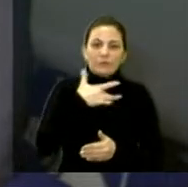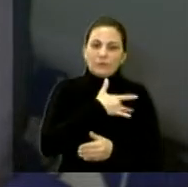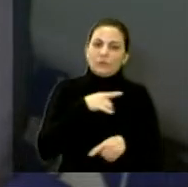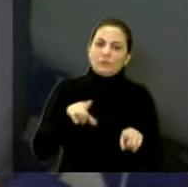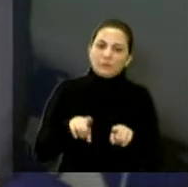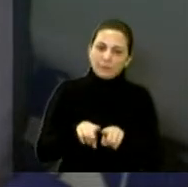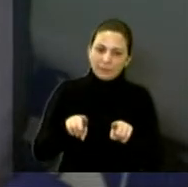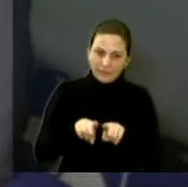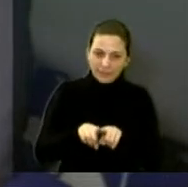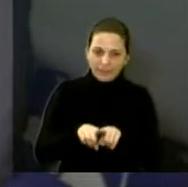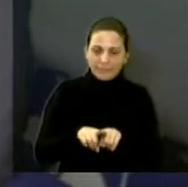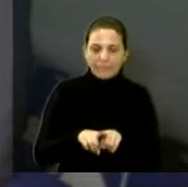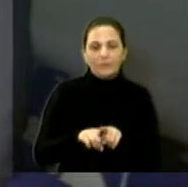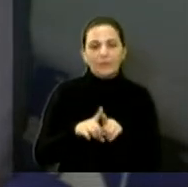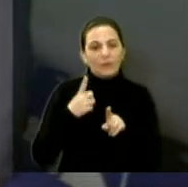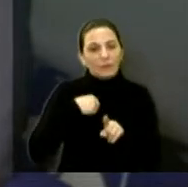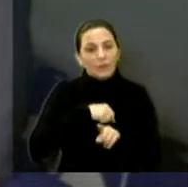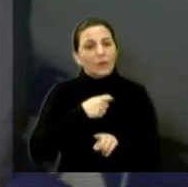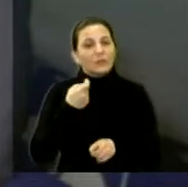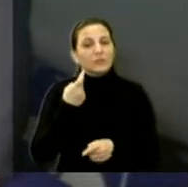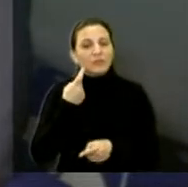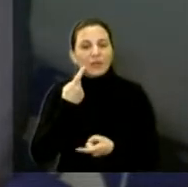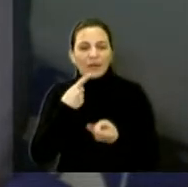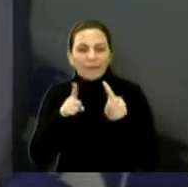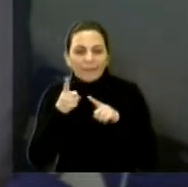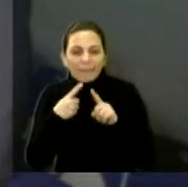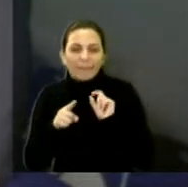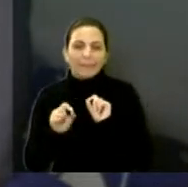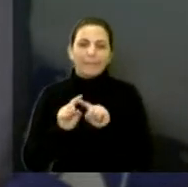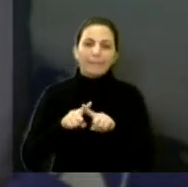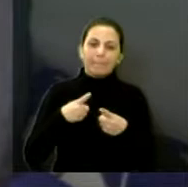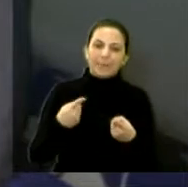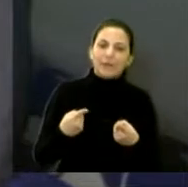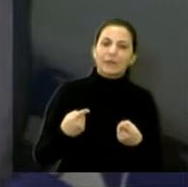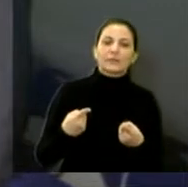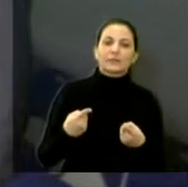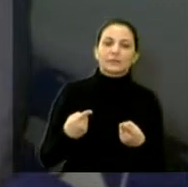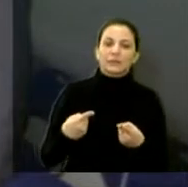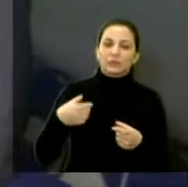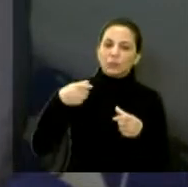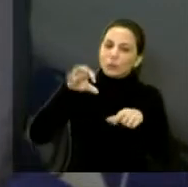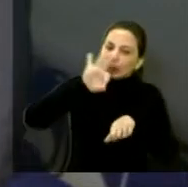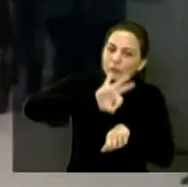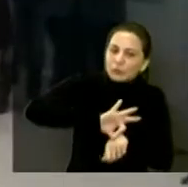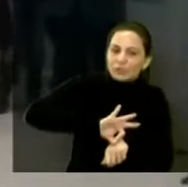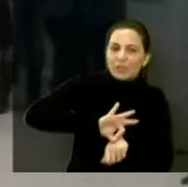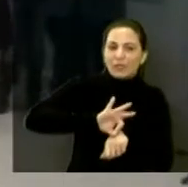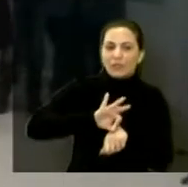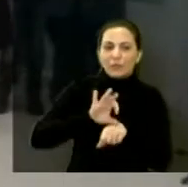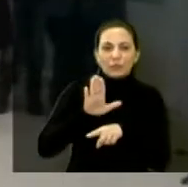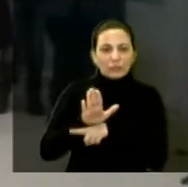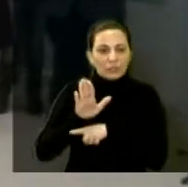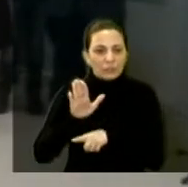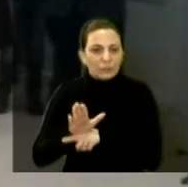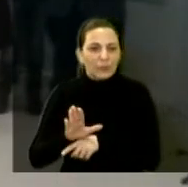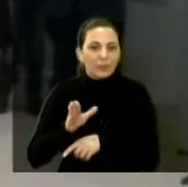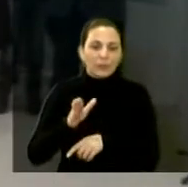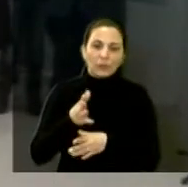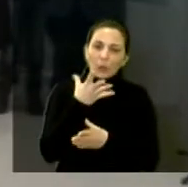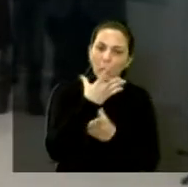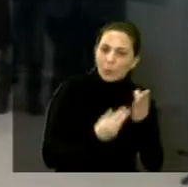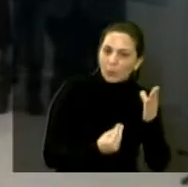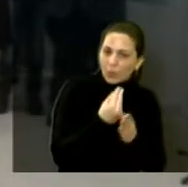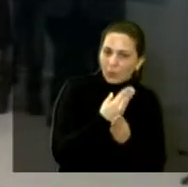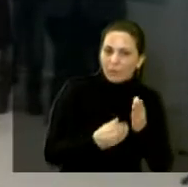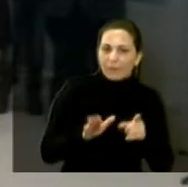A gente, muitas vezes, nós fazemos crítica, mas o Centro de Reabilitação é o modelo onde vai atender